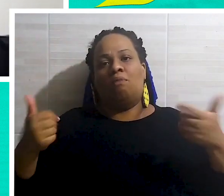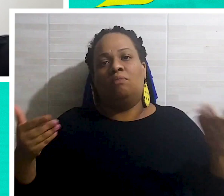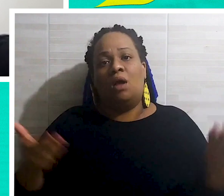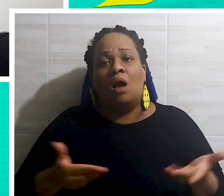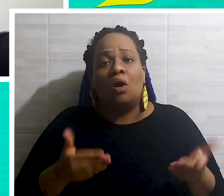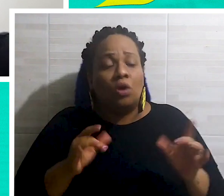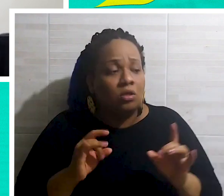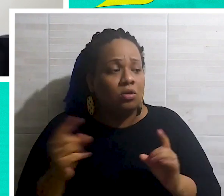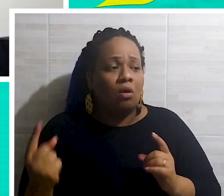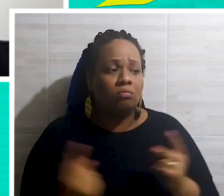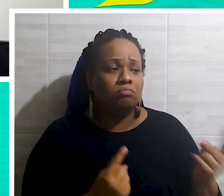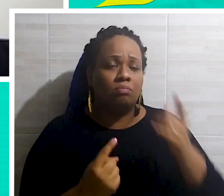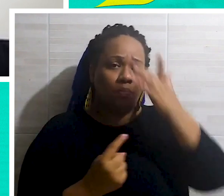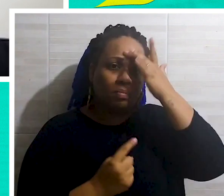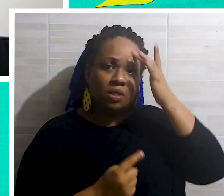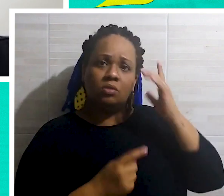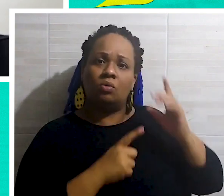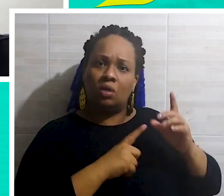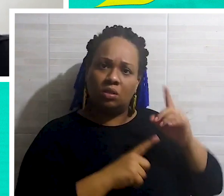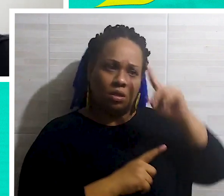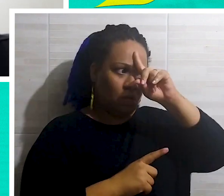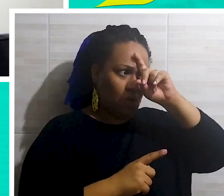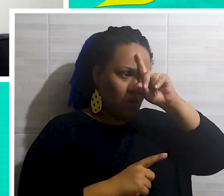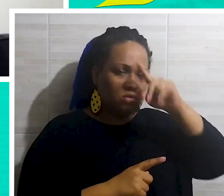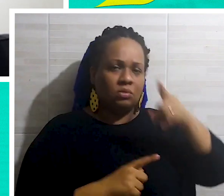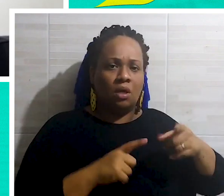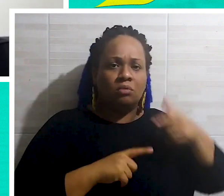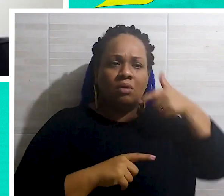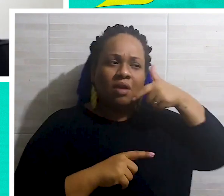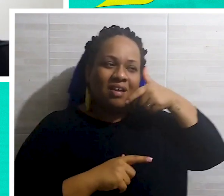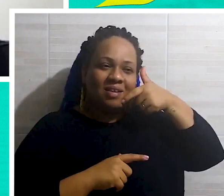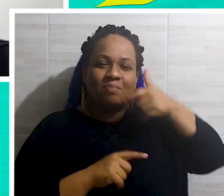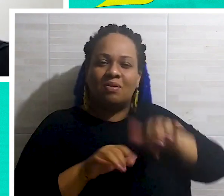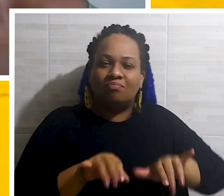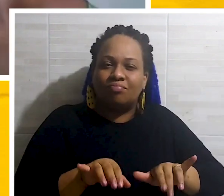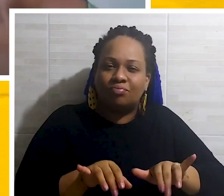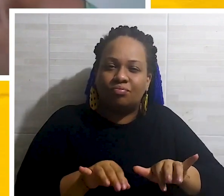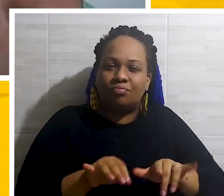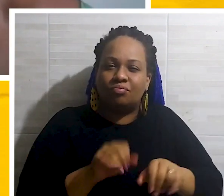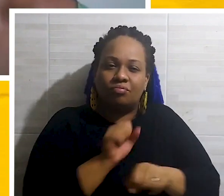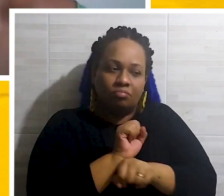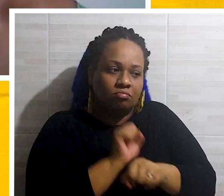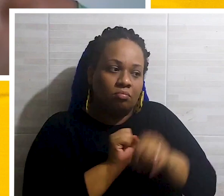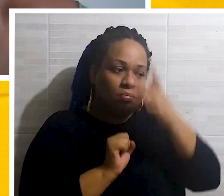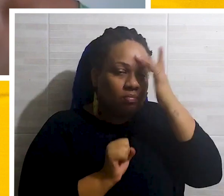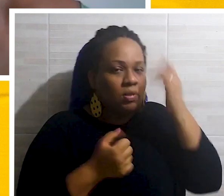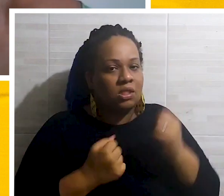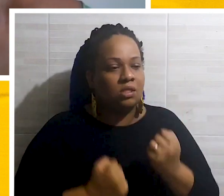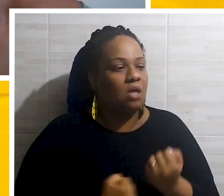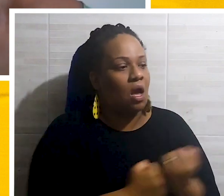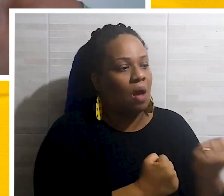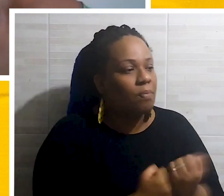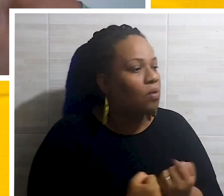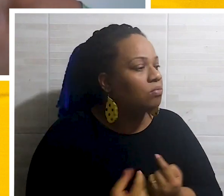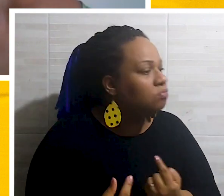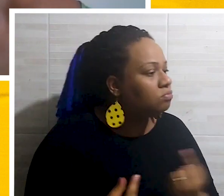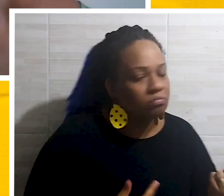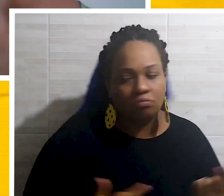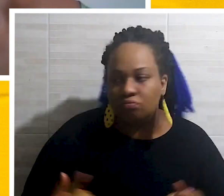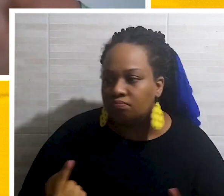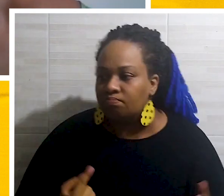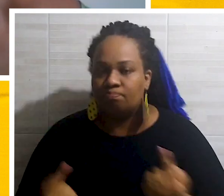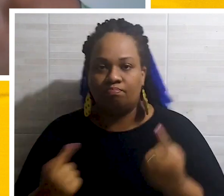Hoje, o que a gente vai contar são os agentes que estão já no local. Então, nos hospitais, tem gente que fica na recepção. E essas pessoas vão precisar dar um suporte